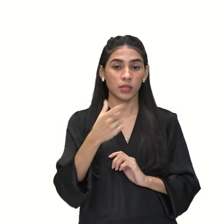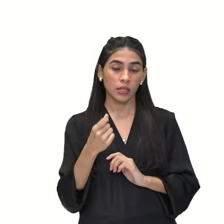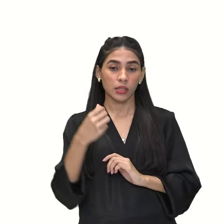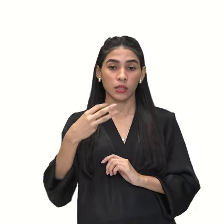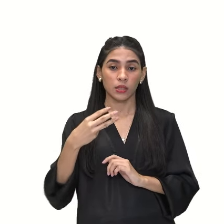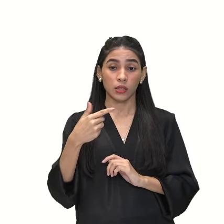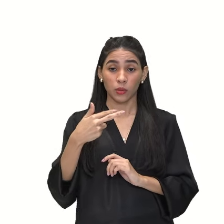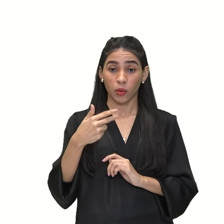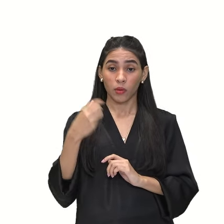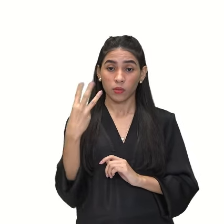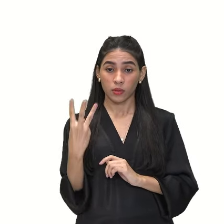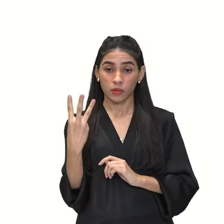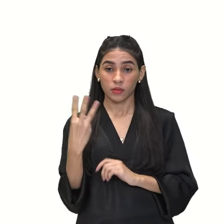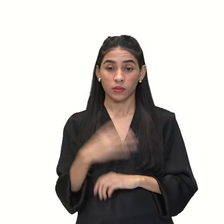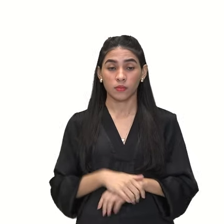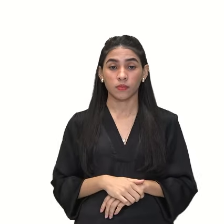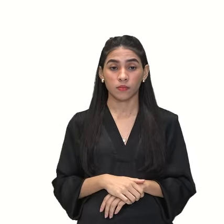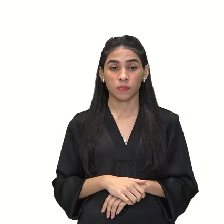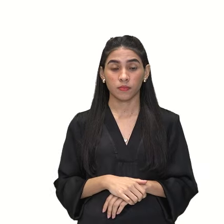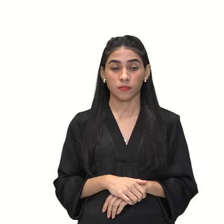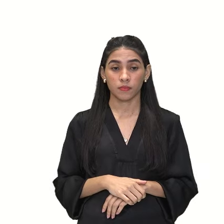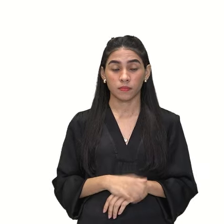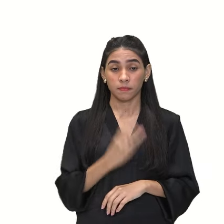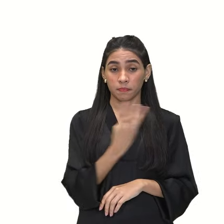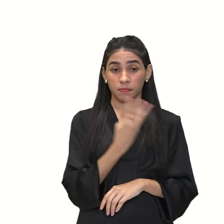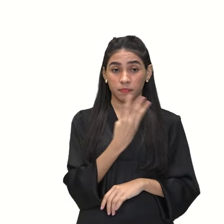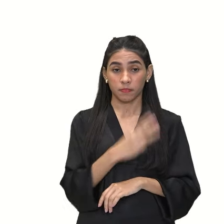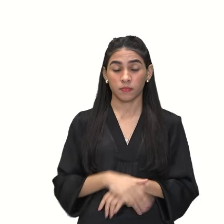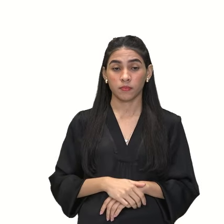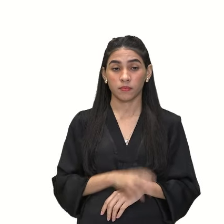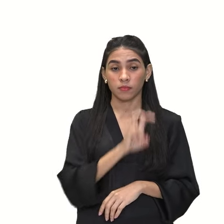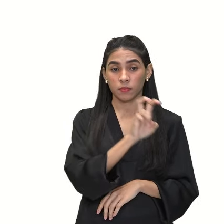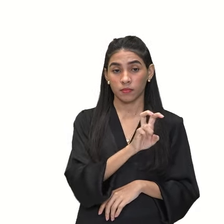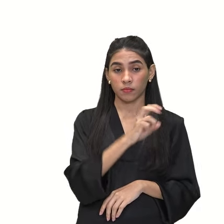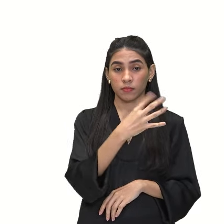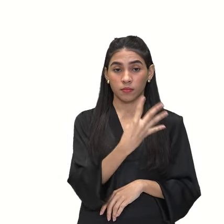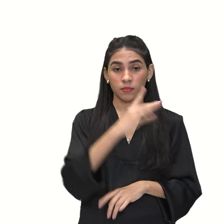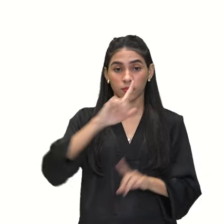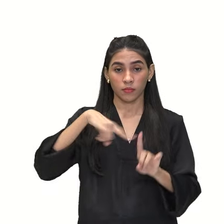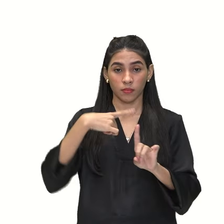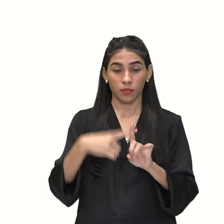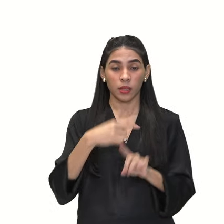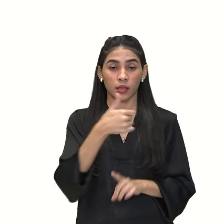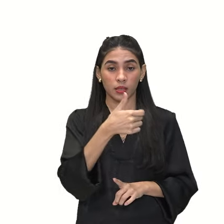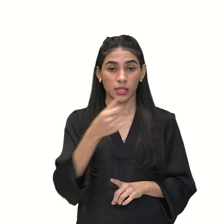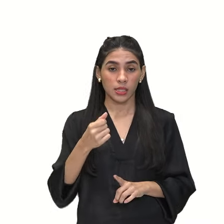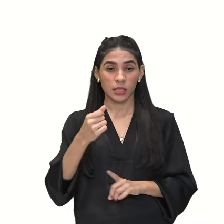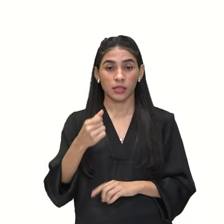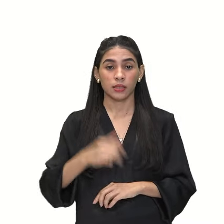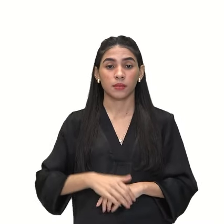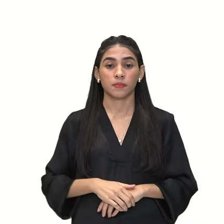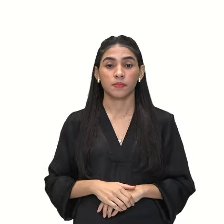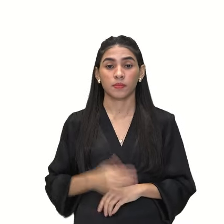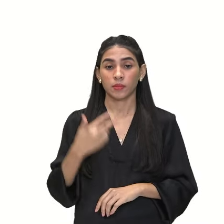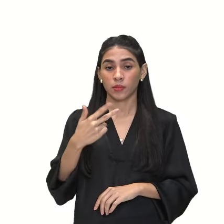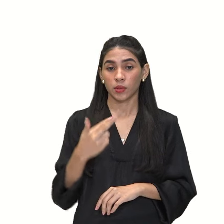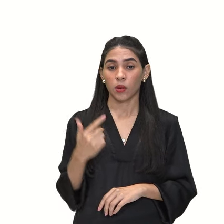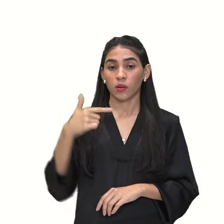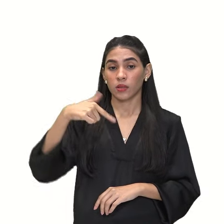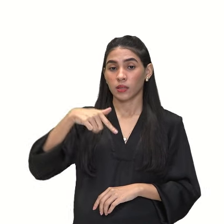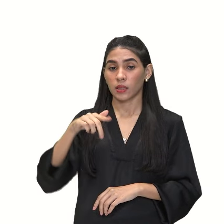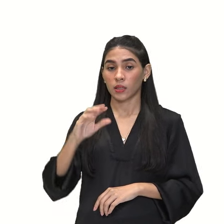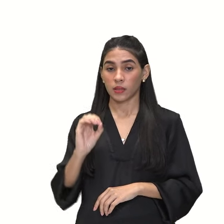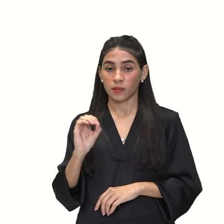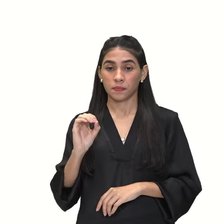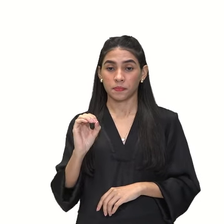Na região 3, nós temos aqui, ó, 54 com 16. Nós temos